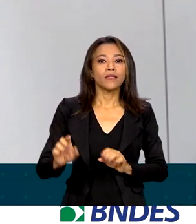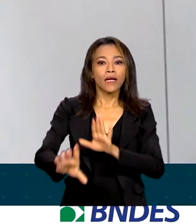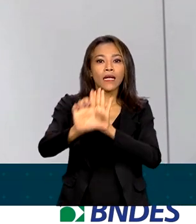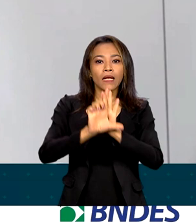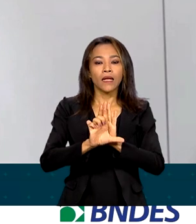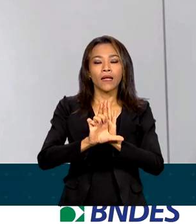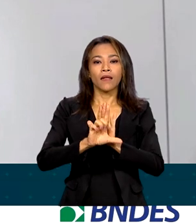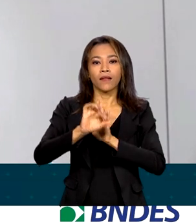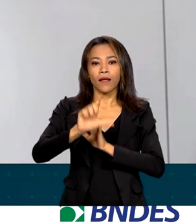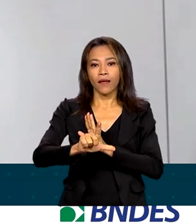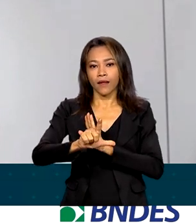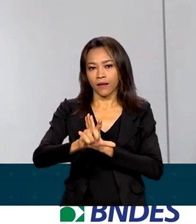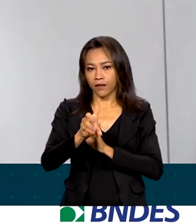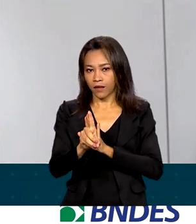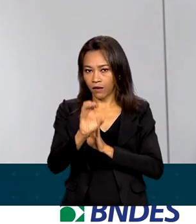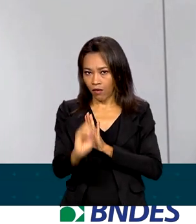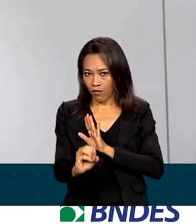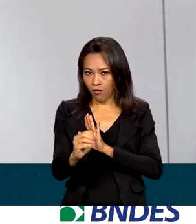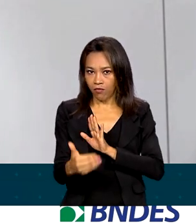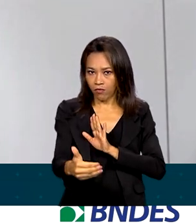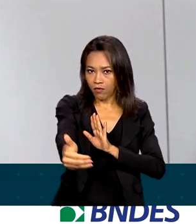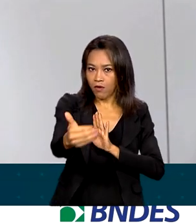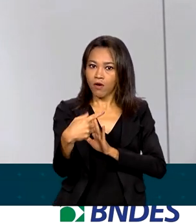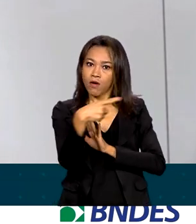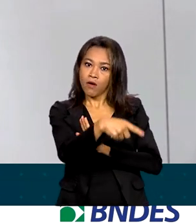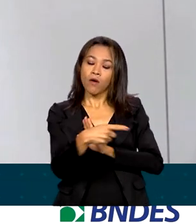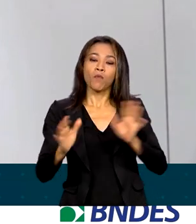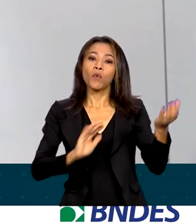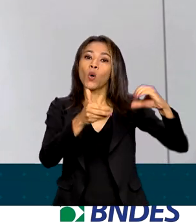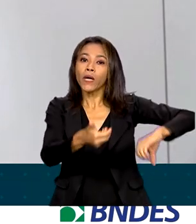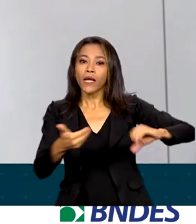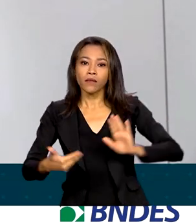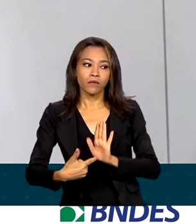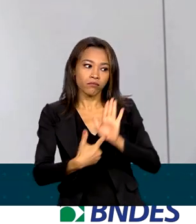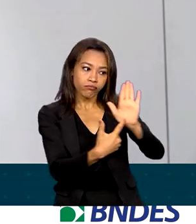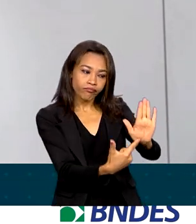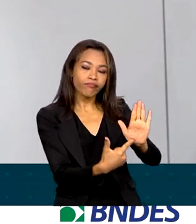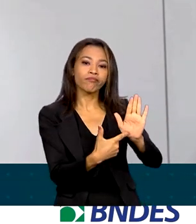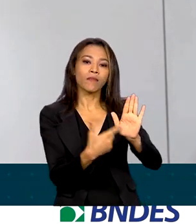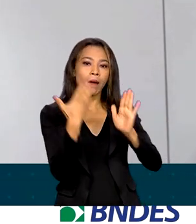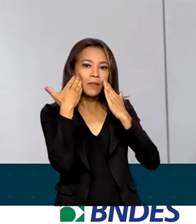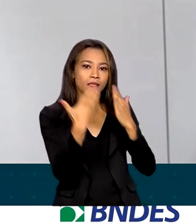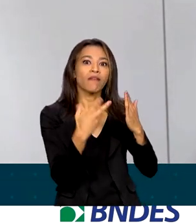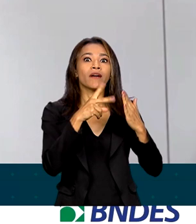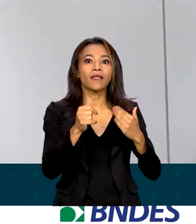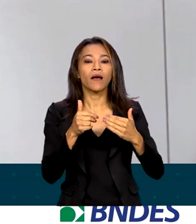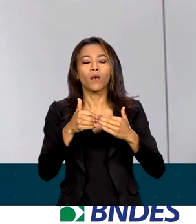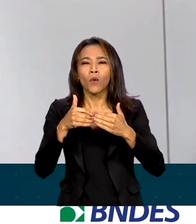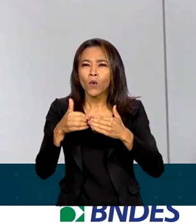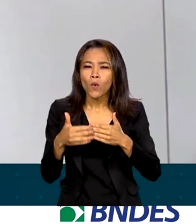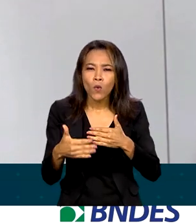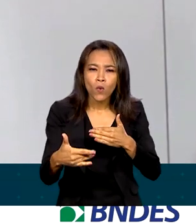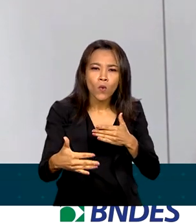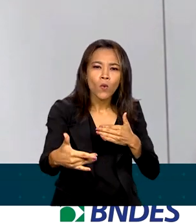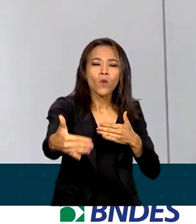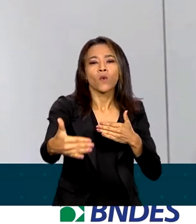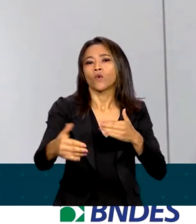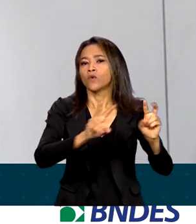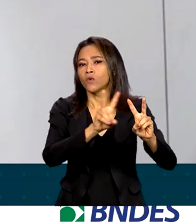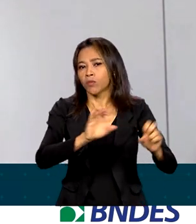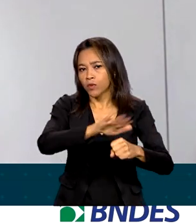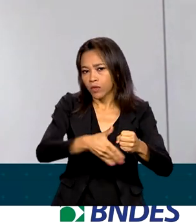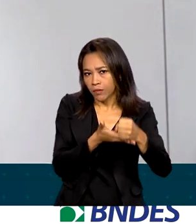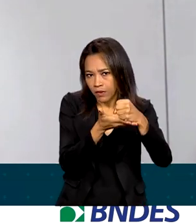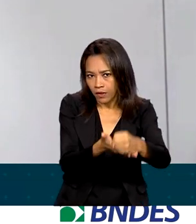diretrizes orçamentárias para o Congresso Nacional, vão dar um horizonte para o país, tanto de sustentabilidade